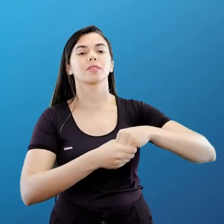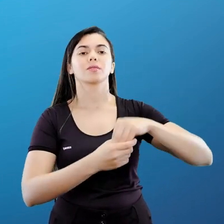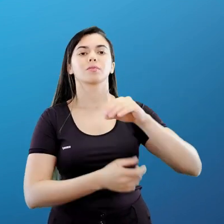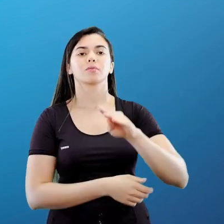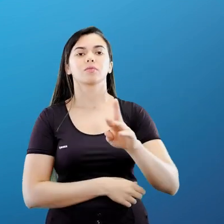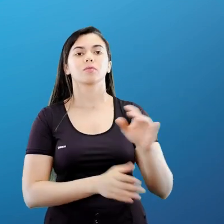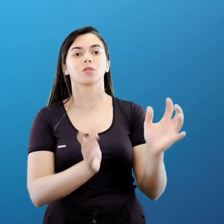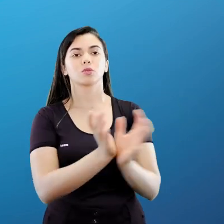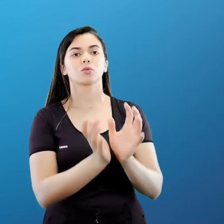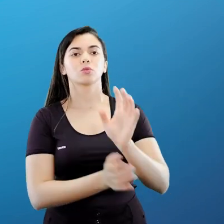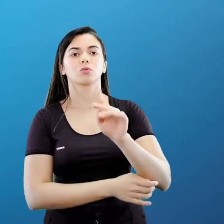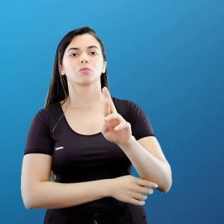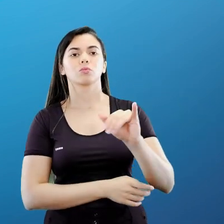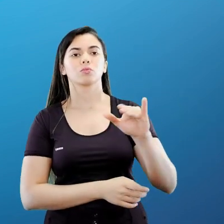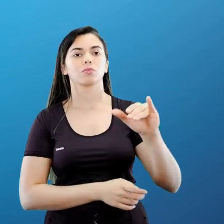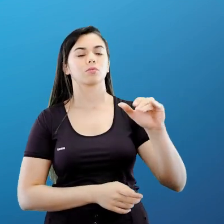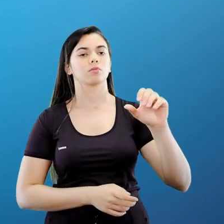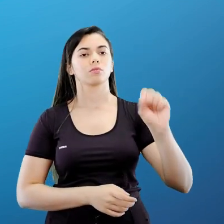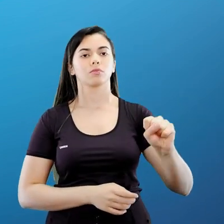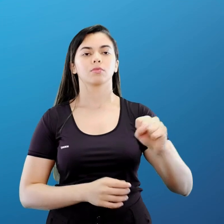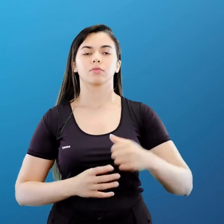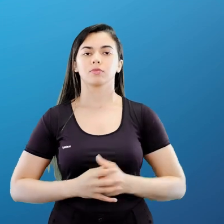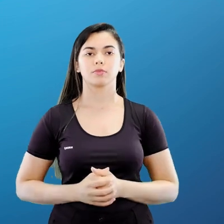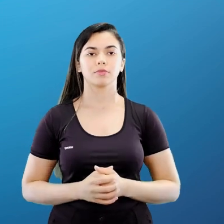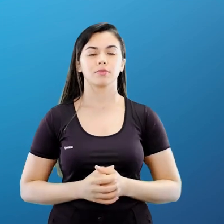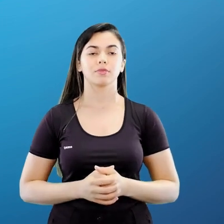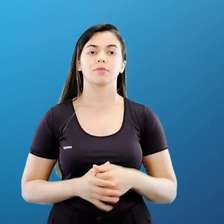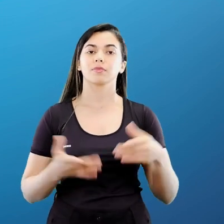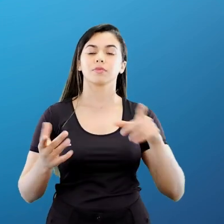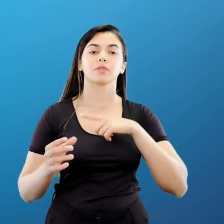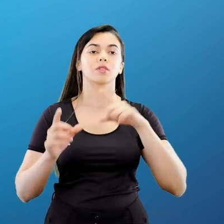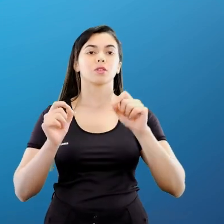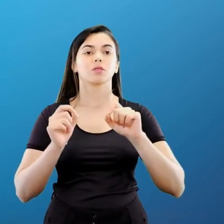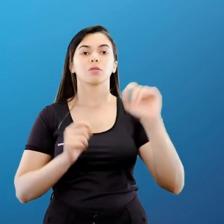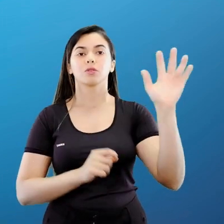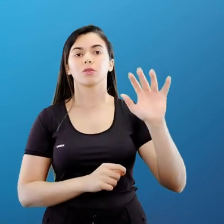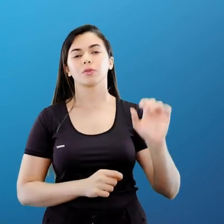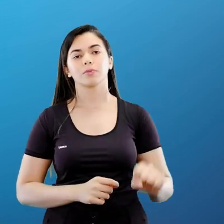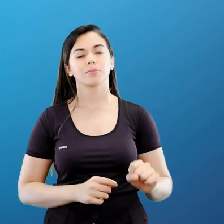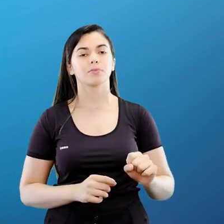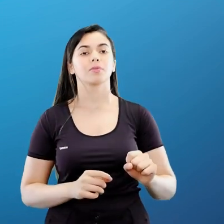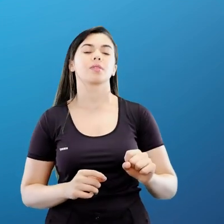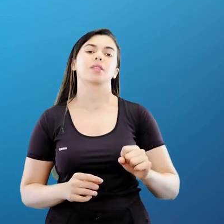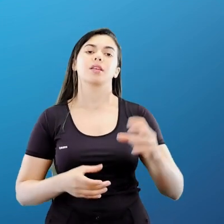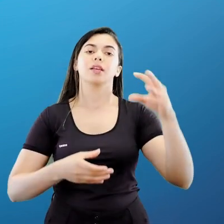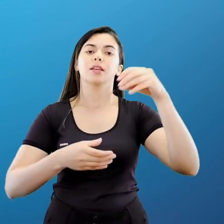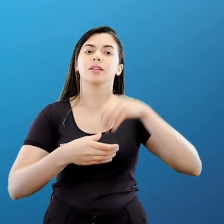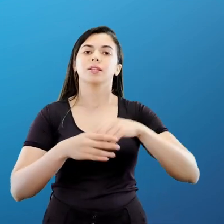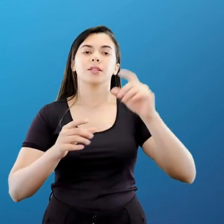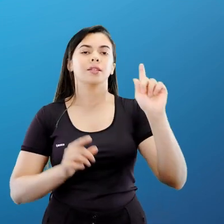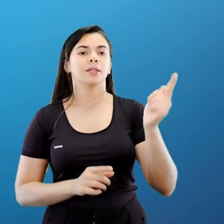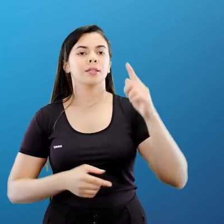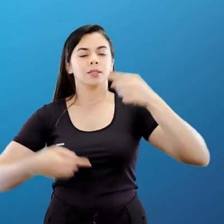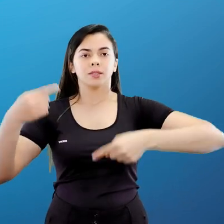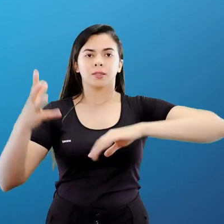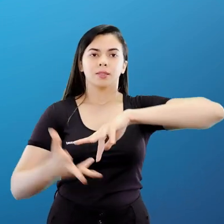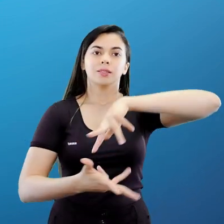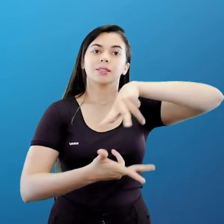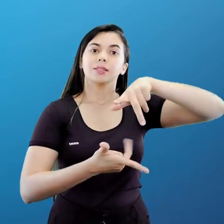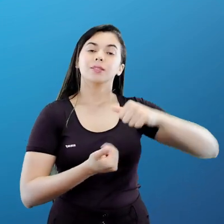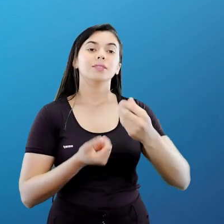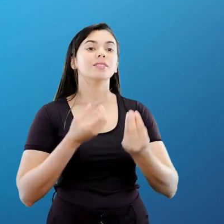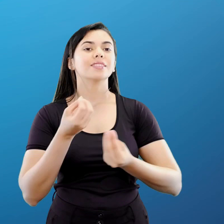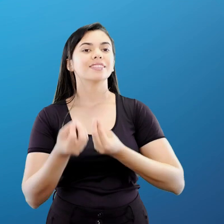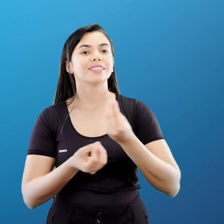esse mapa, tá? Que eu peguei do site, um site muito relevante, dentro da Geopolítica Mundial. Como que